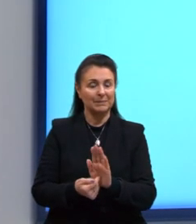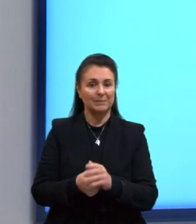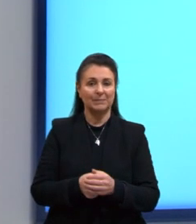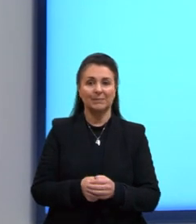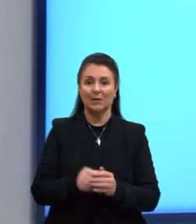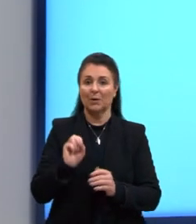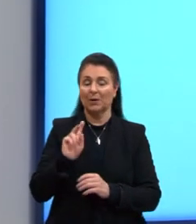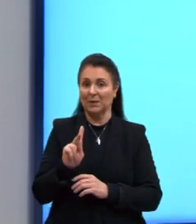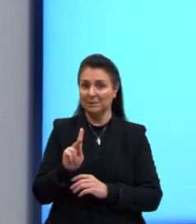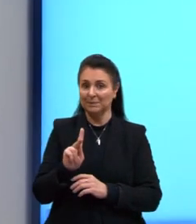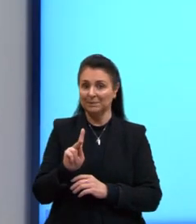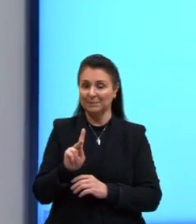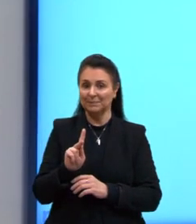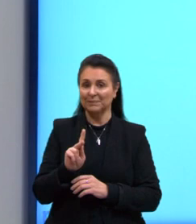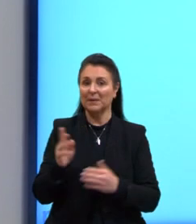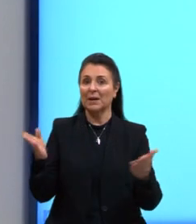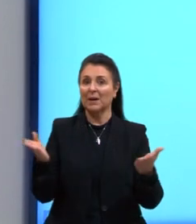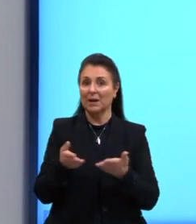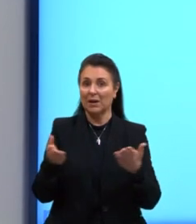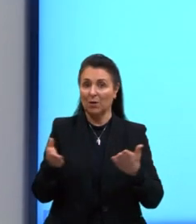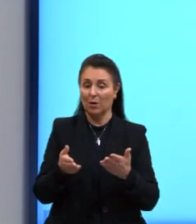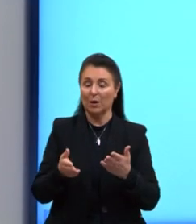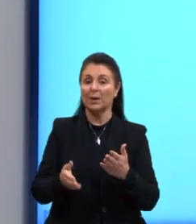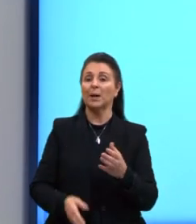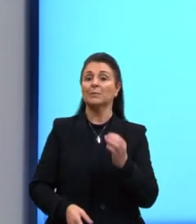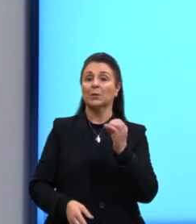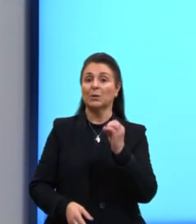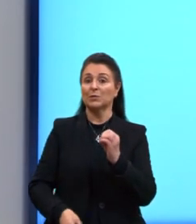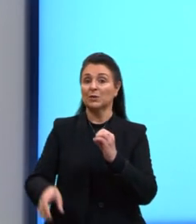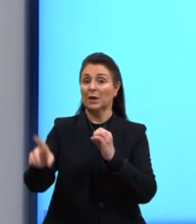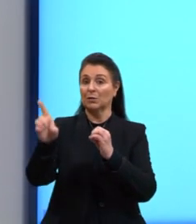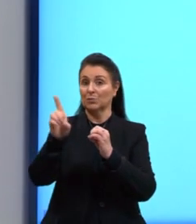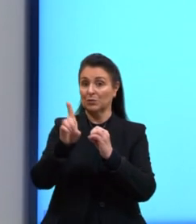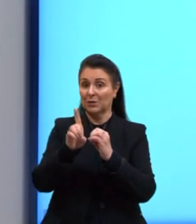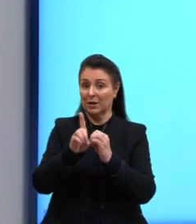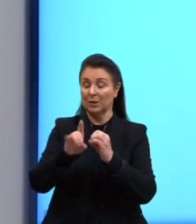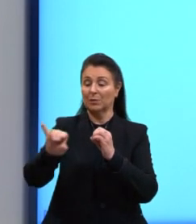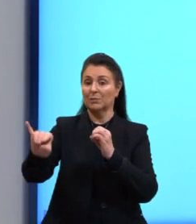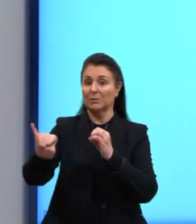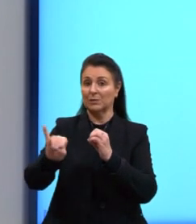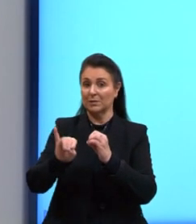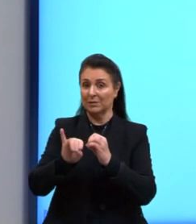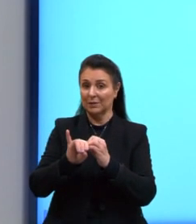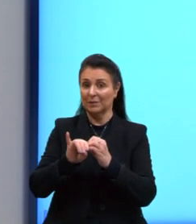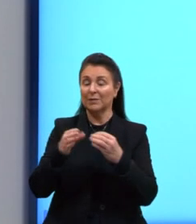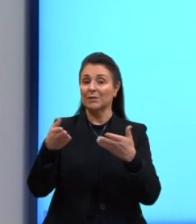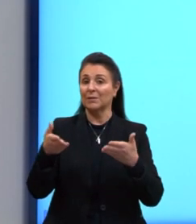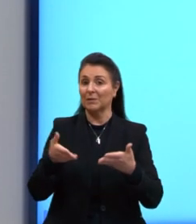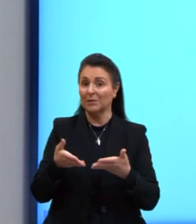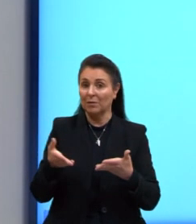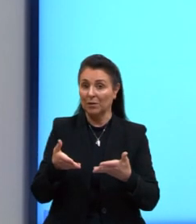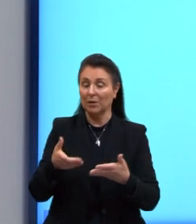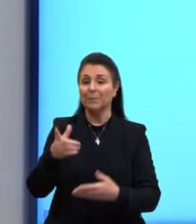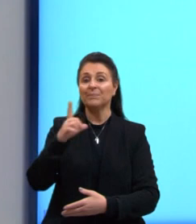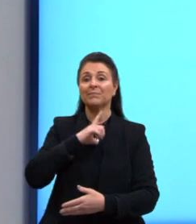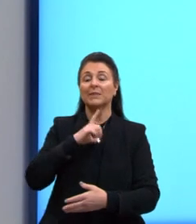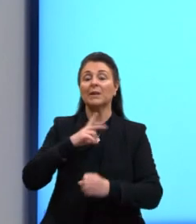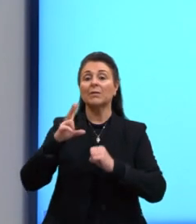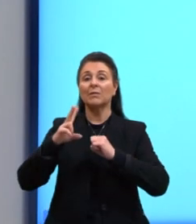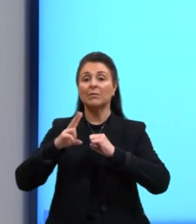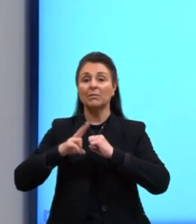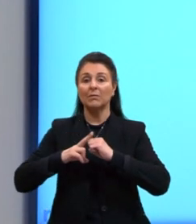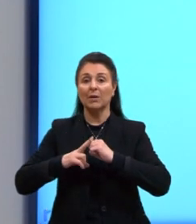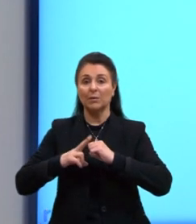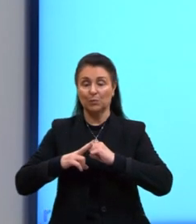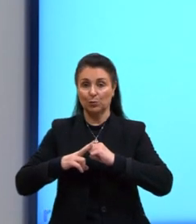Beleza. Passamos pelo nosso objeto direto, passamos pelo nosso objeto indireto, mas existe um verbo que